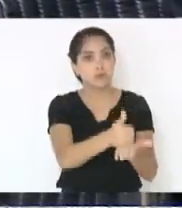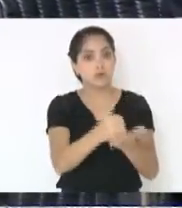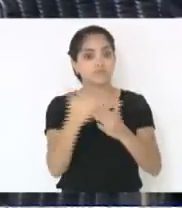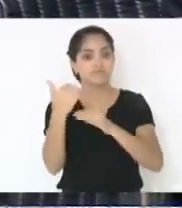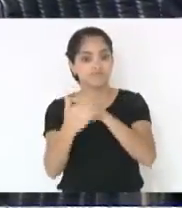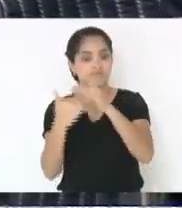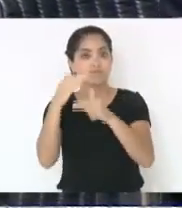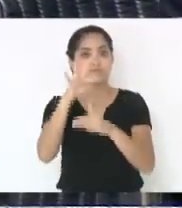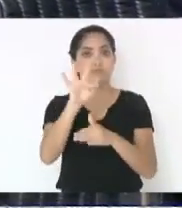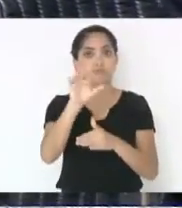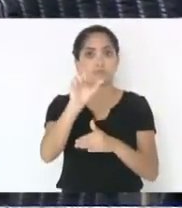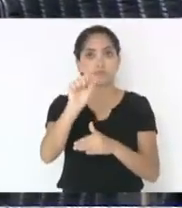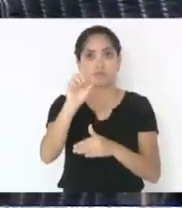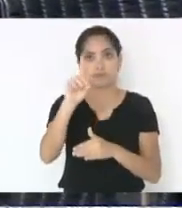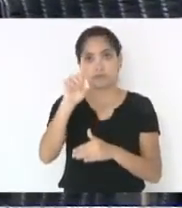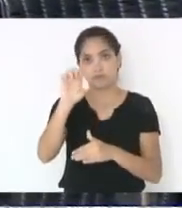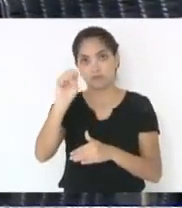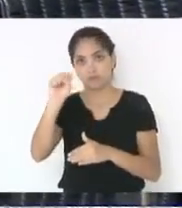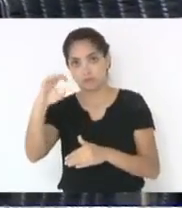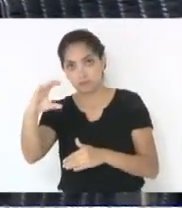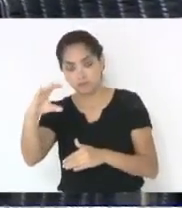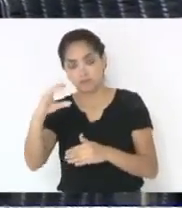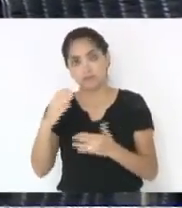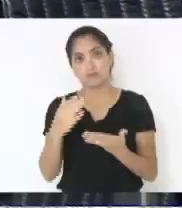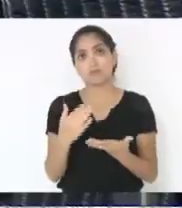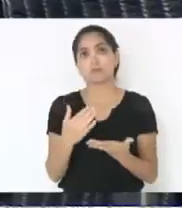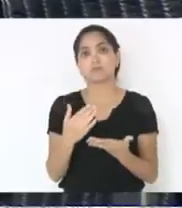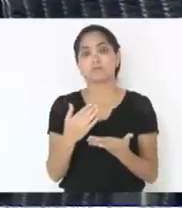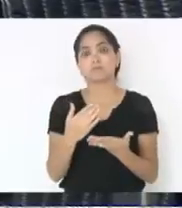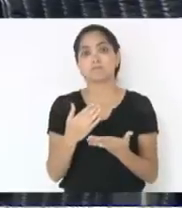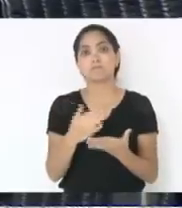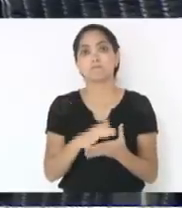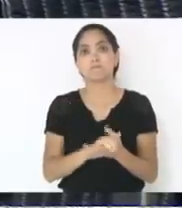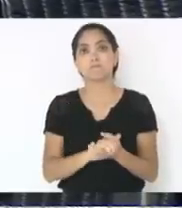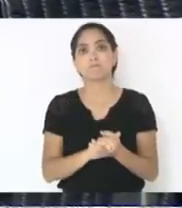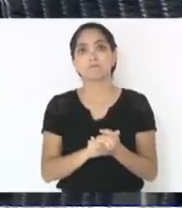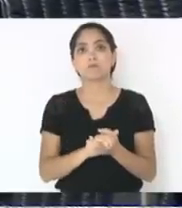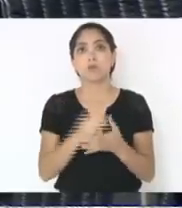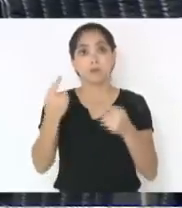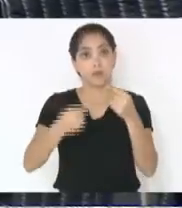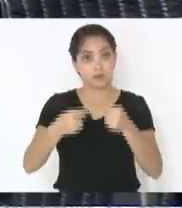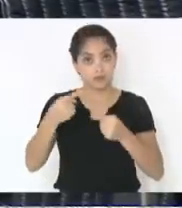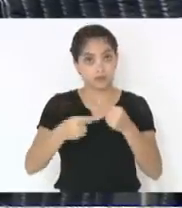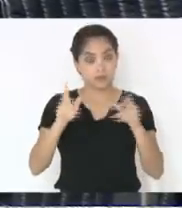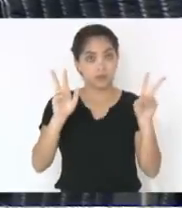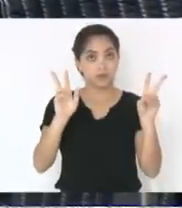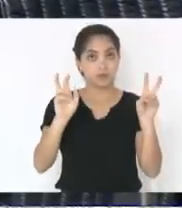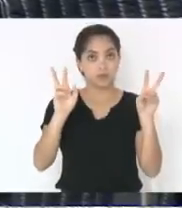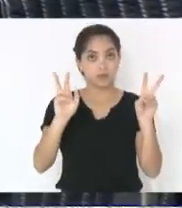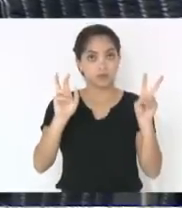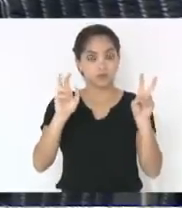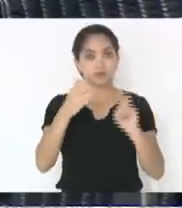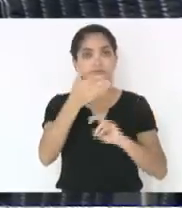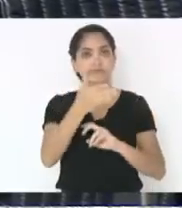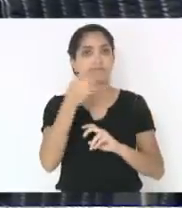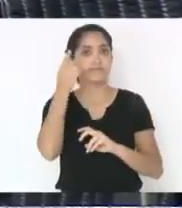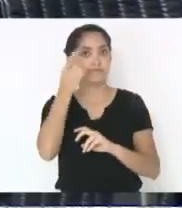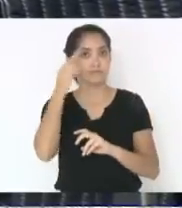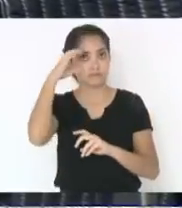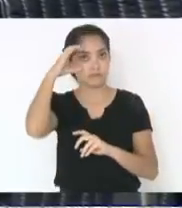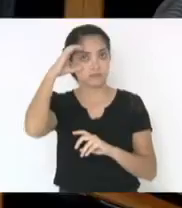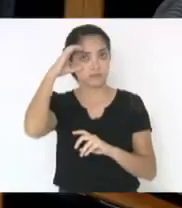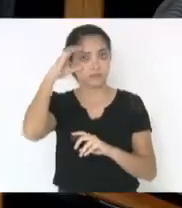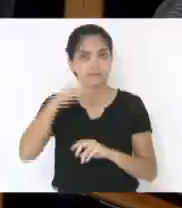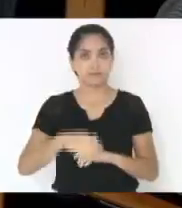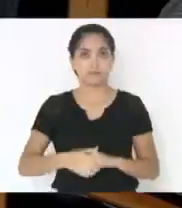Fadesc, estabelece outras providências para debater o assunto. O deputado Fernando Coruja.